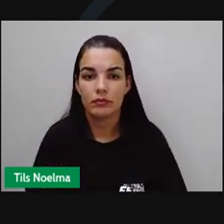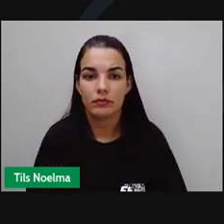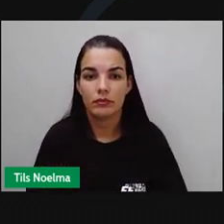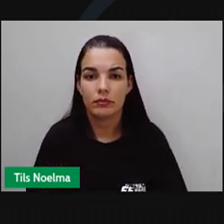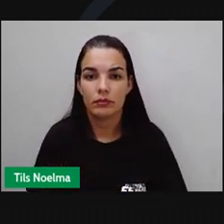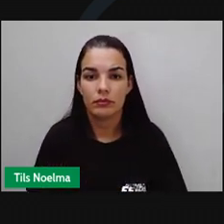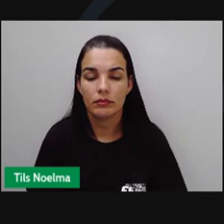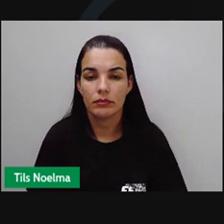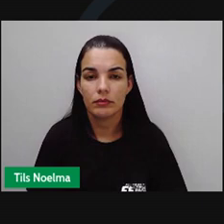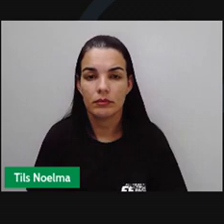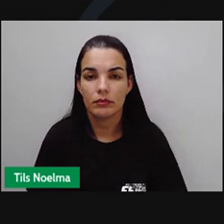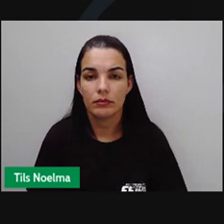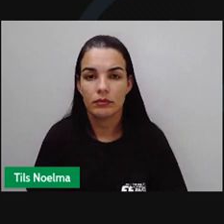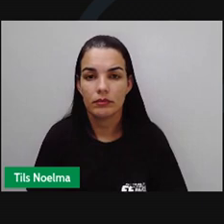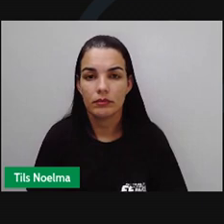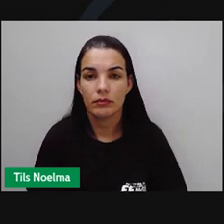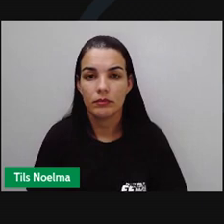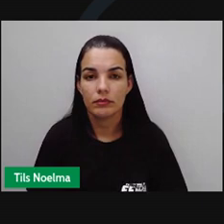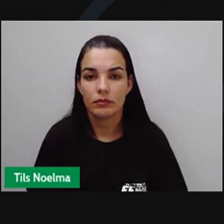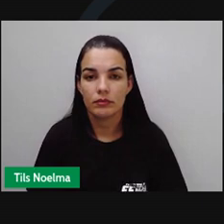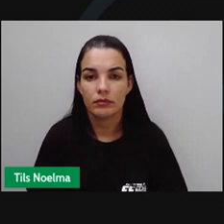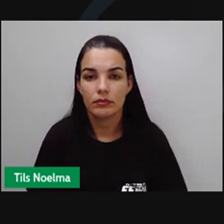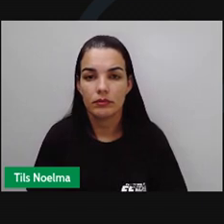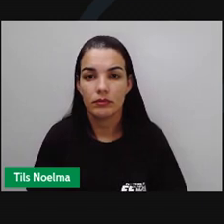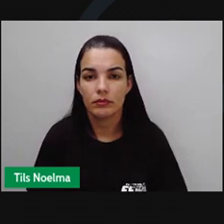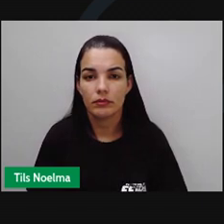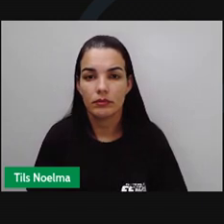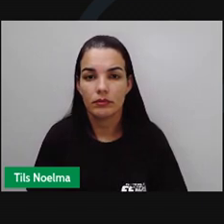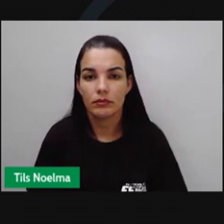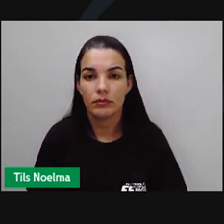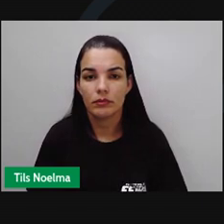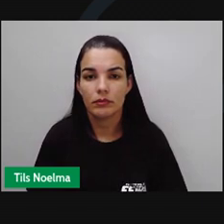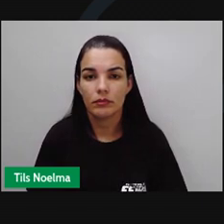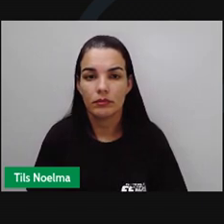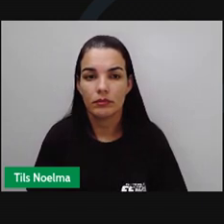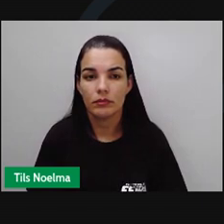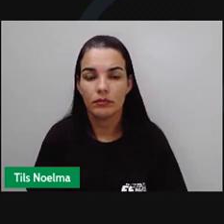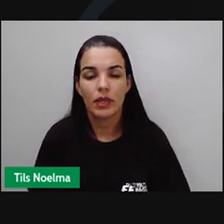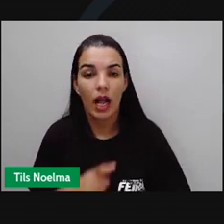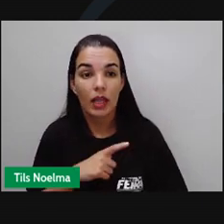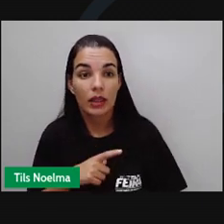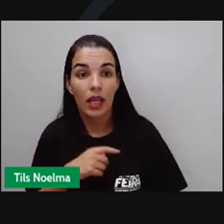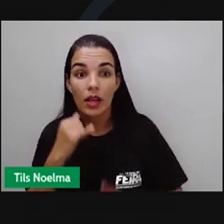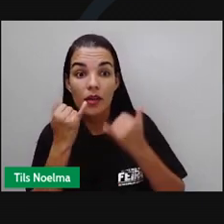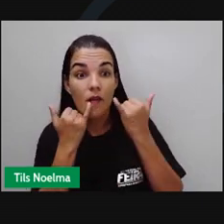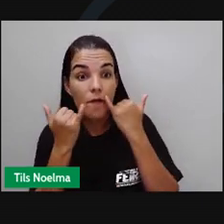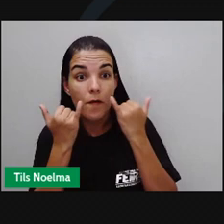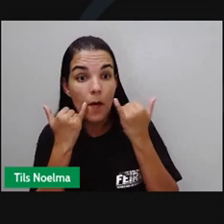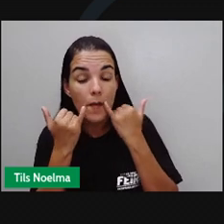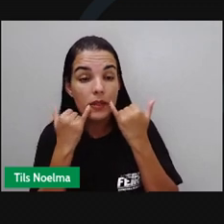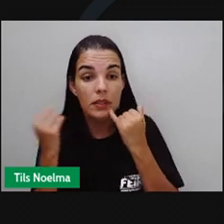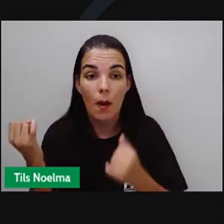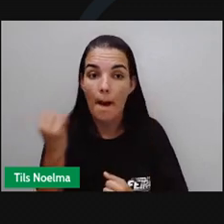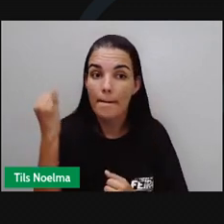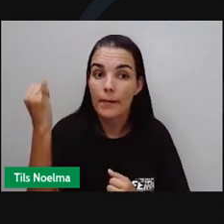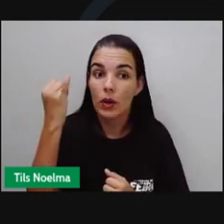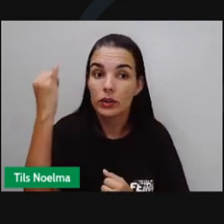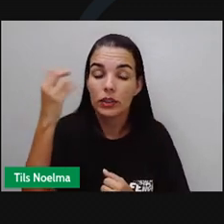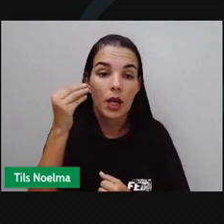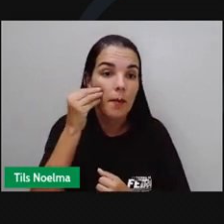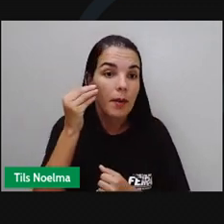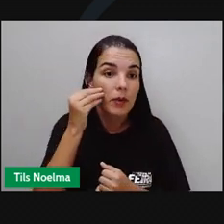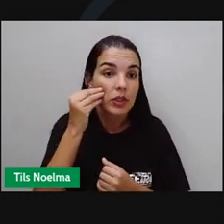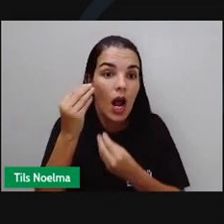E o material genético, que pode ser RNA ou DNA, contém a informação necessária para elaborar e formar a